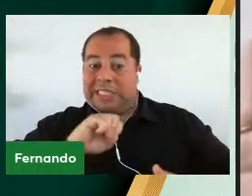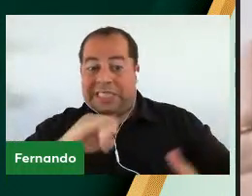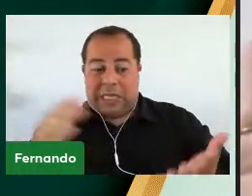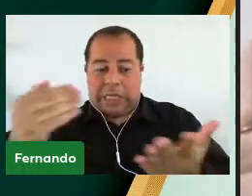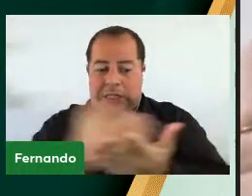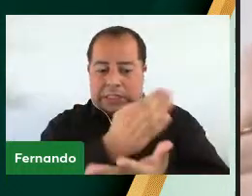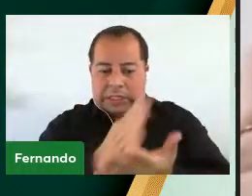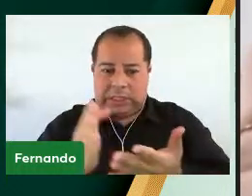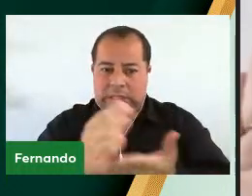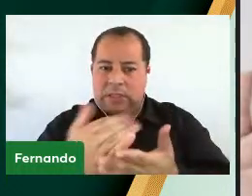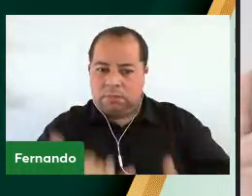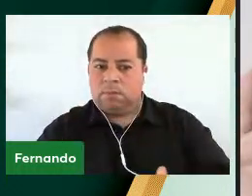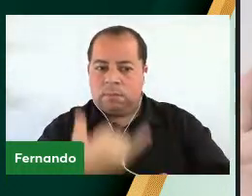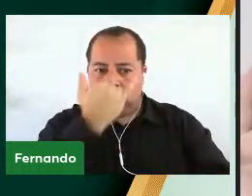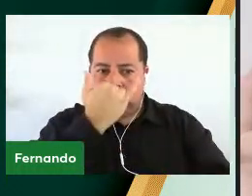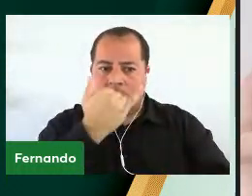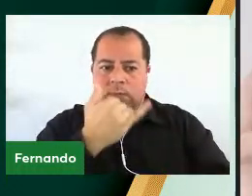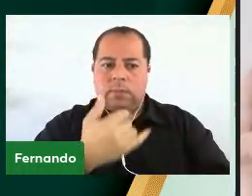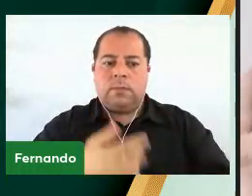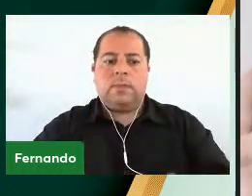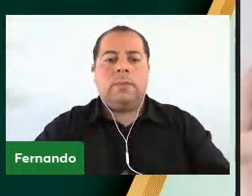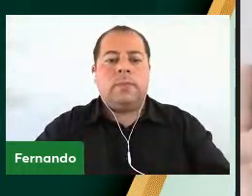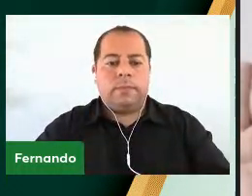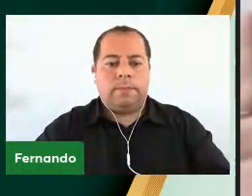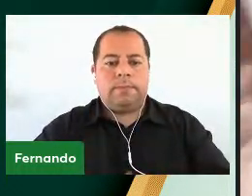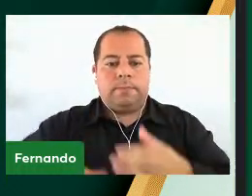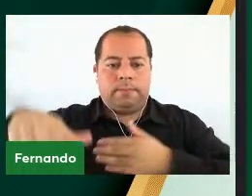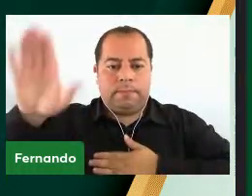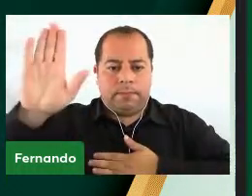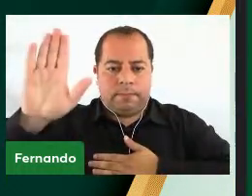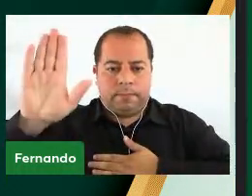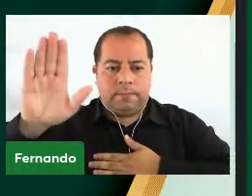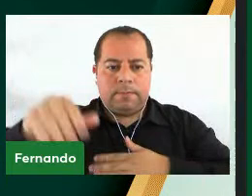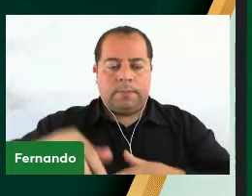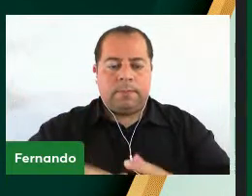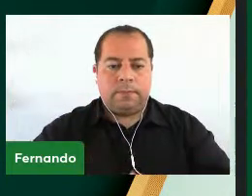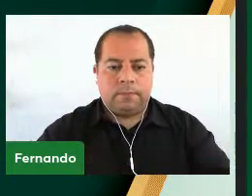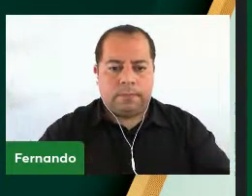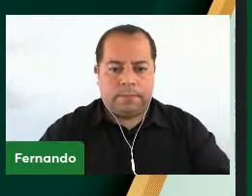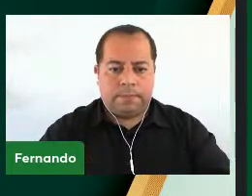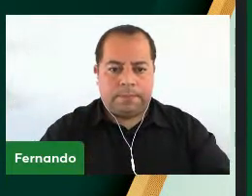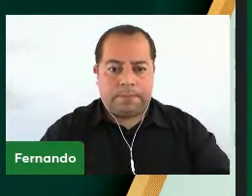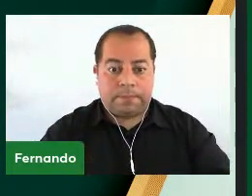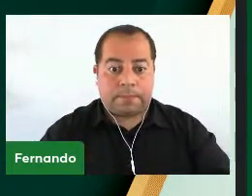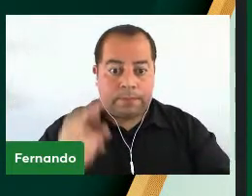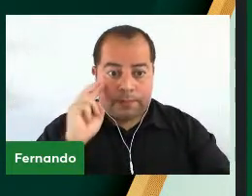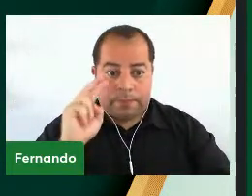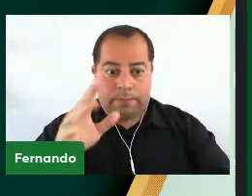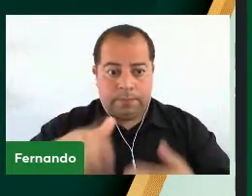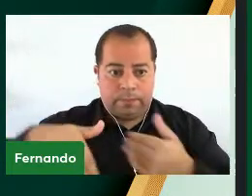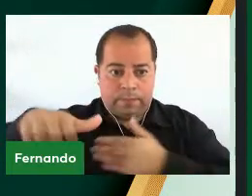suceda-me o contrário Assim o prometo Teremos agora a confirmação de juramento